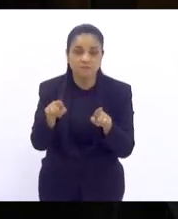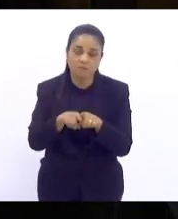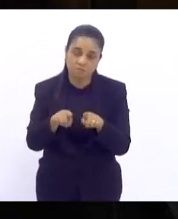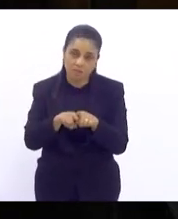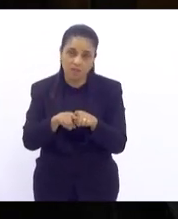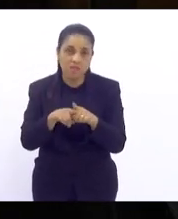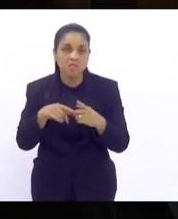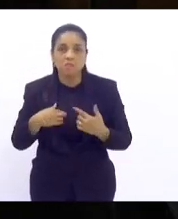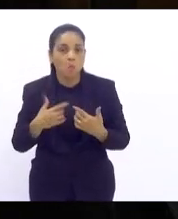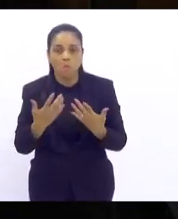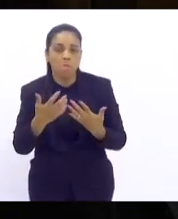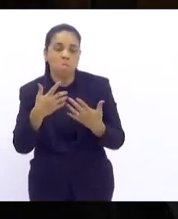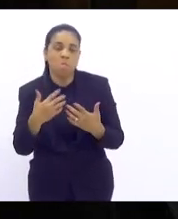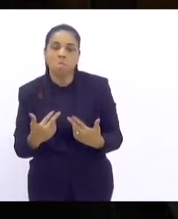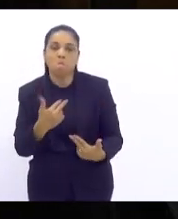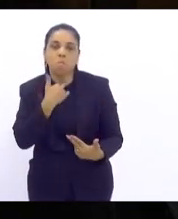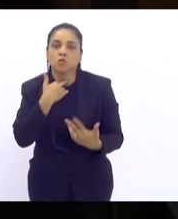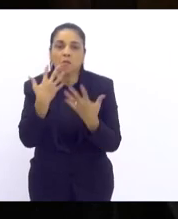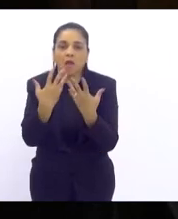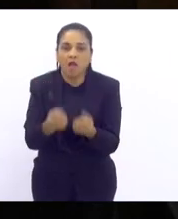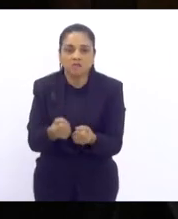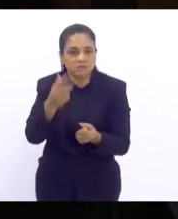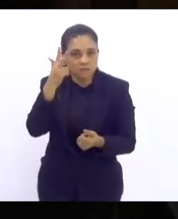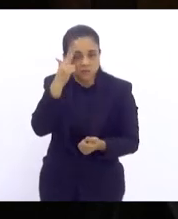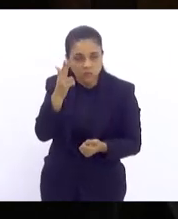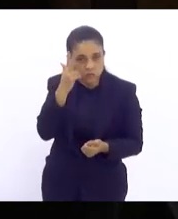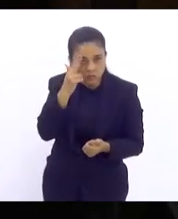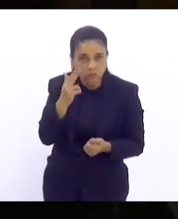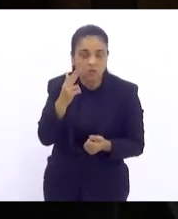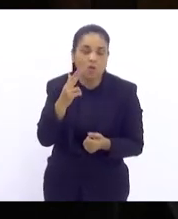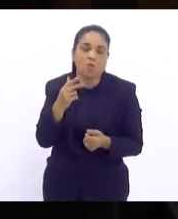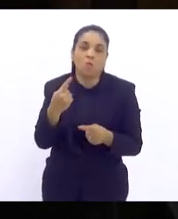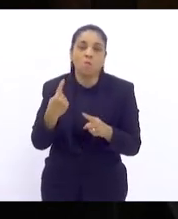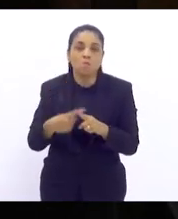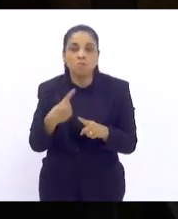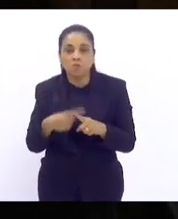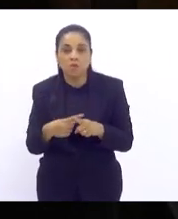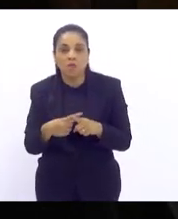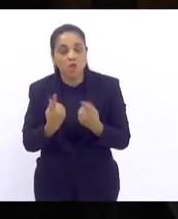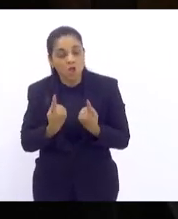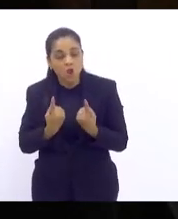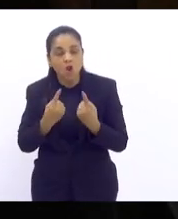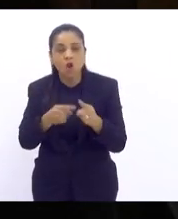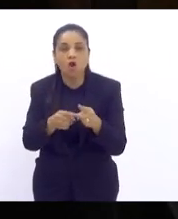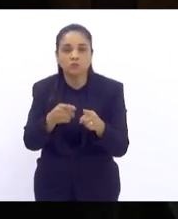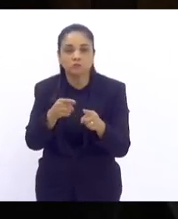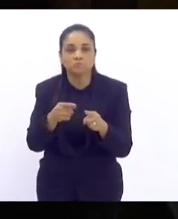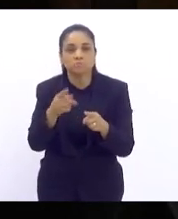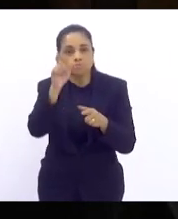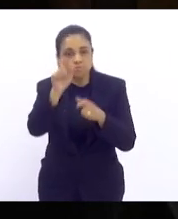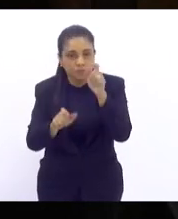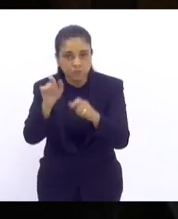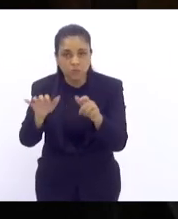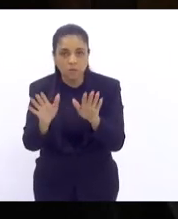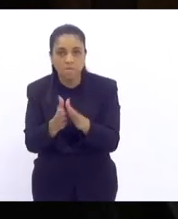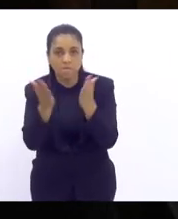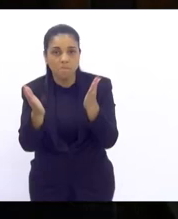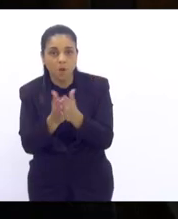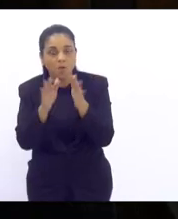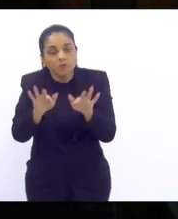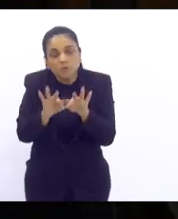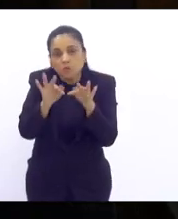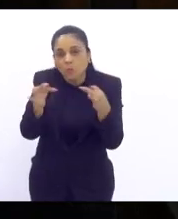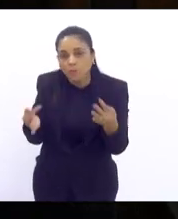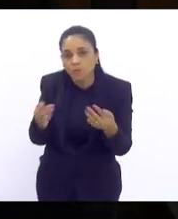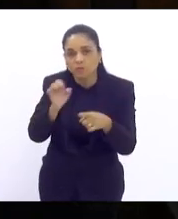achar natural essas desigualdades que se abatem exatamente contra as pessoas mais pobres contra as pessoas mais humildes